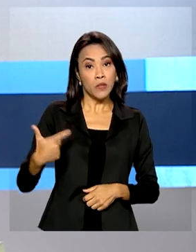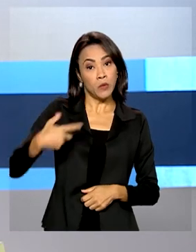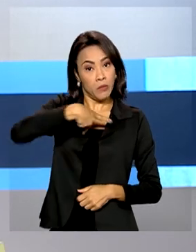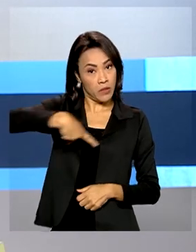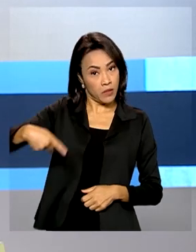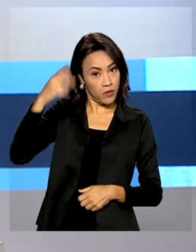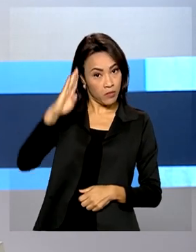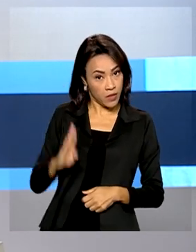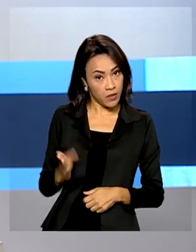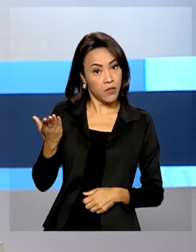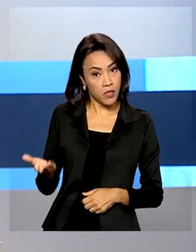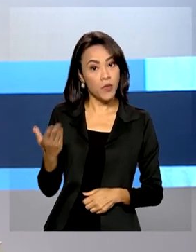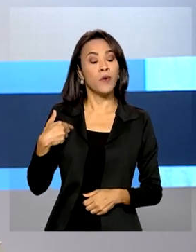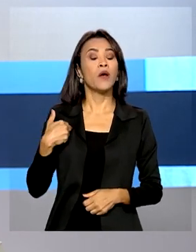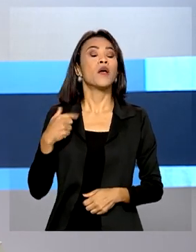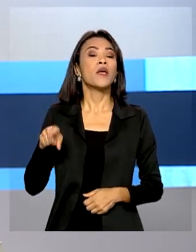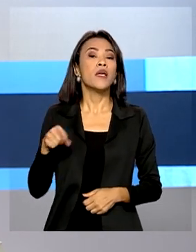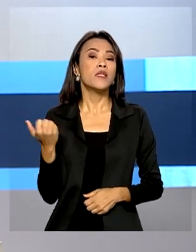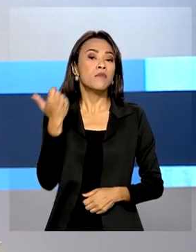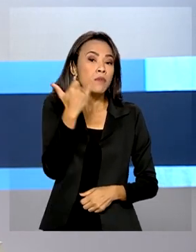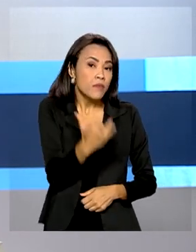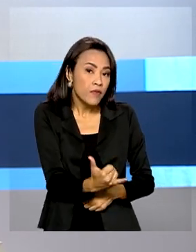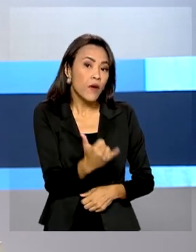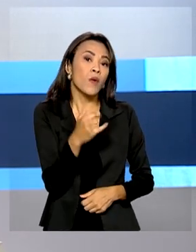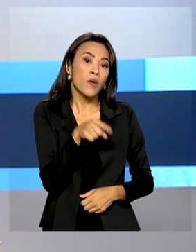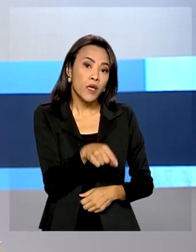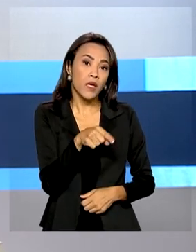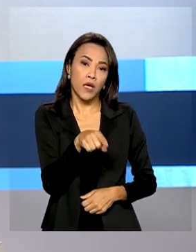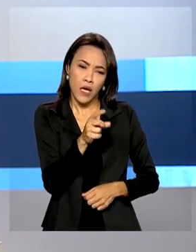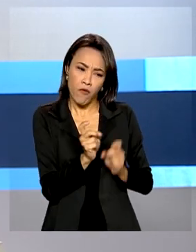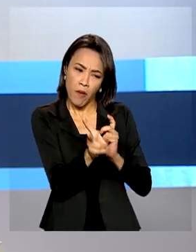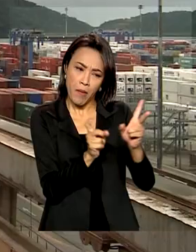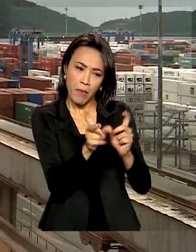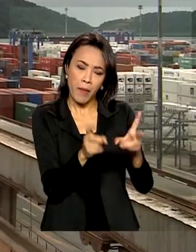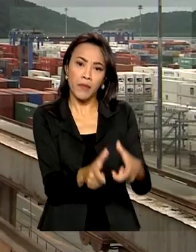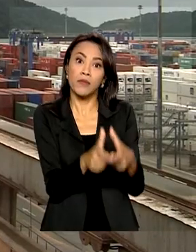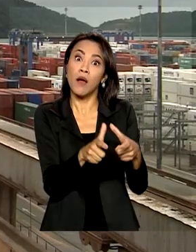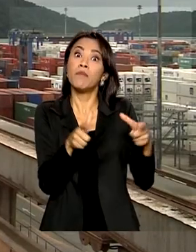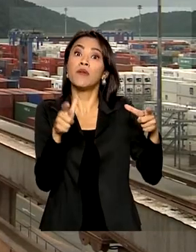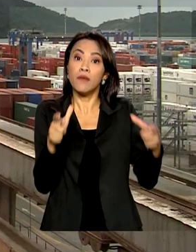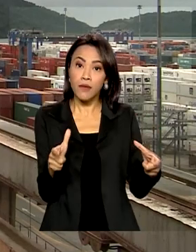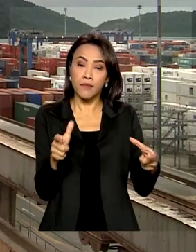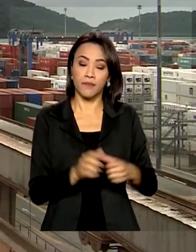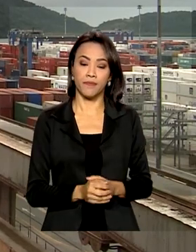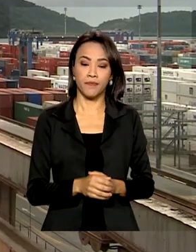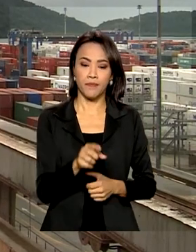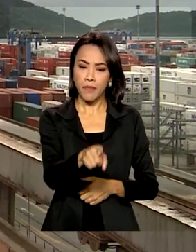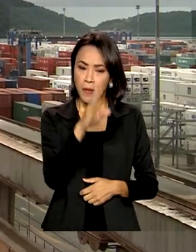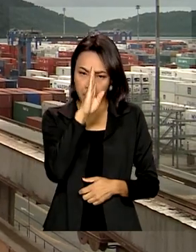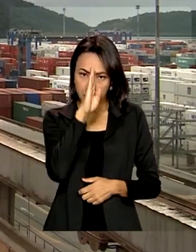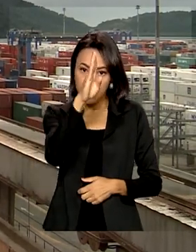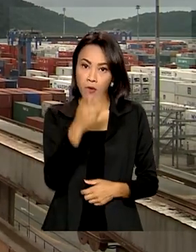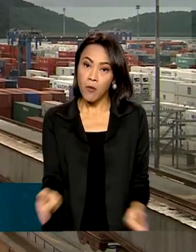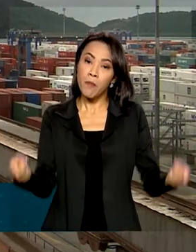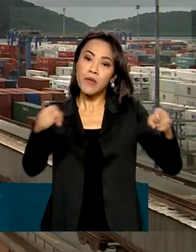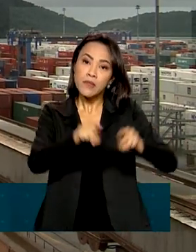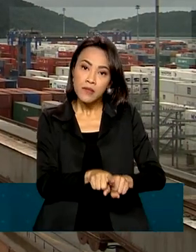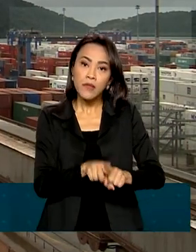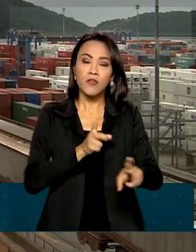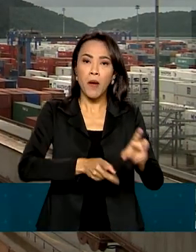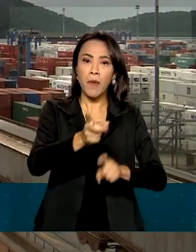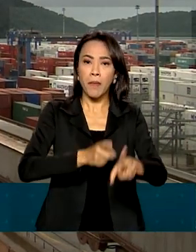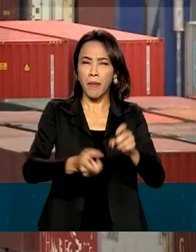o lado brasileiro, defendeu que o comércio de produtos agrícolas deve ser ampliado. Principal parceiro comercial desde